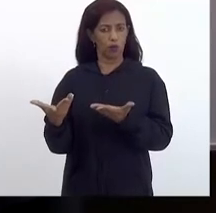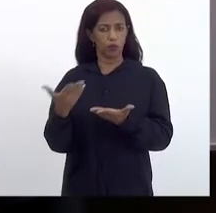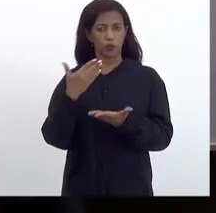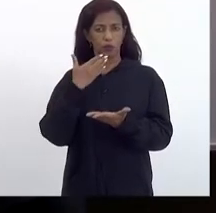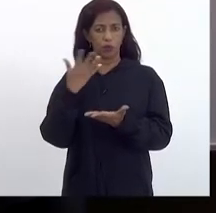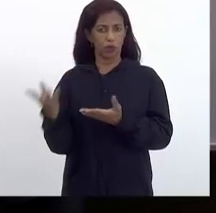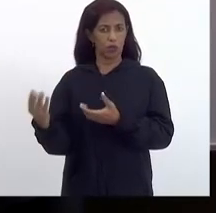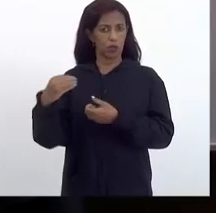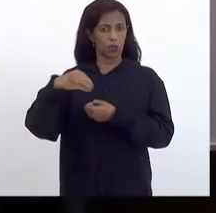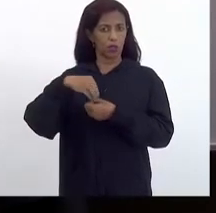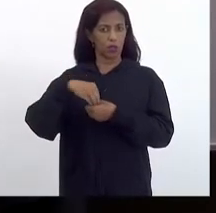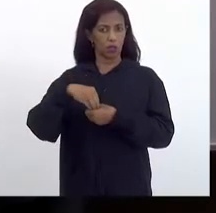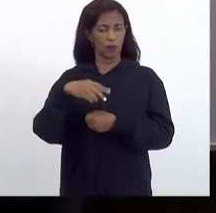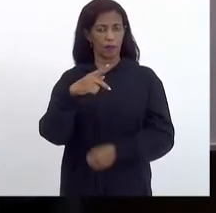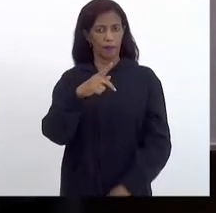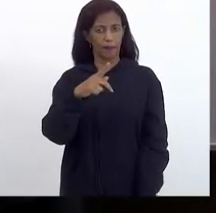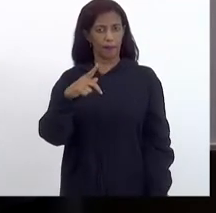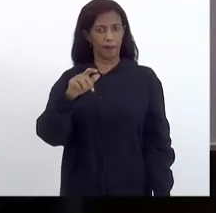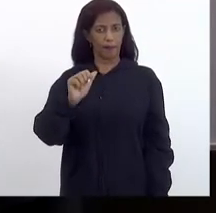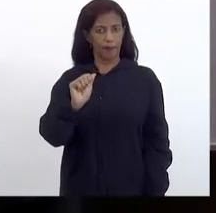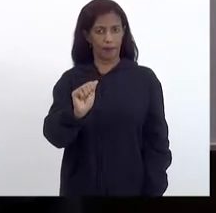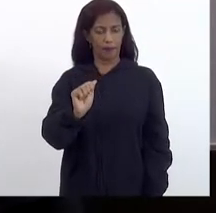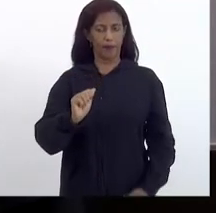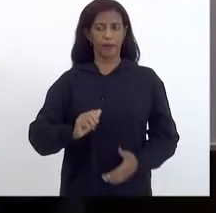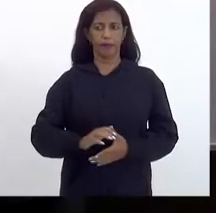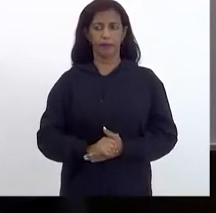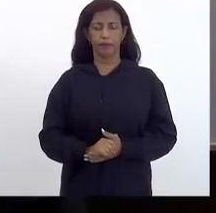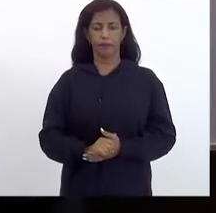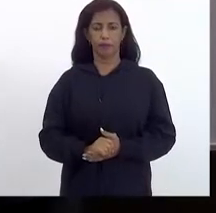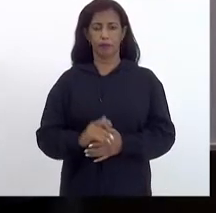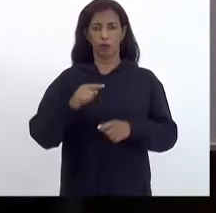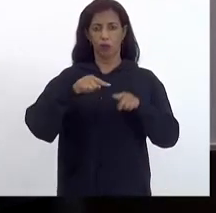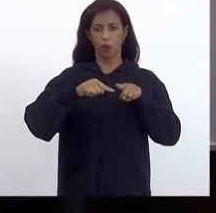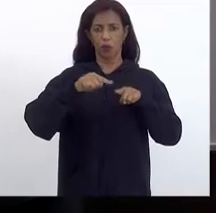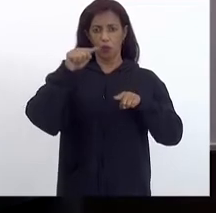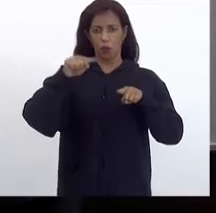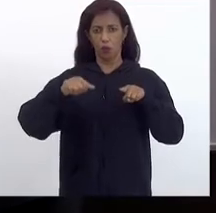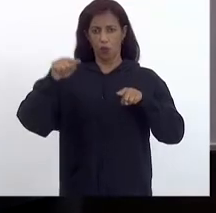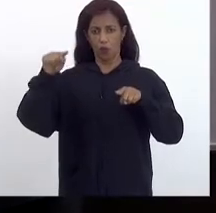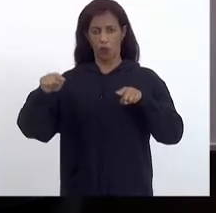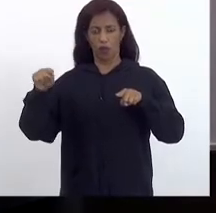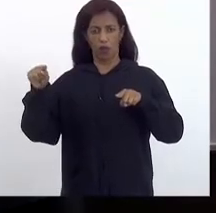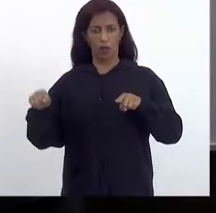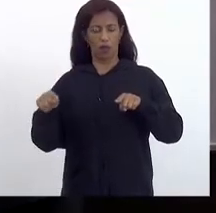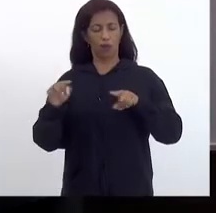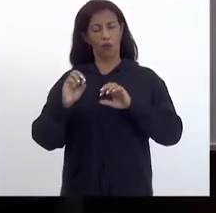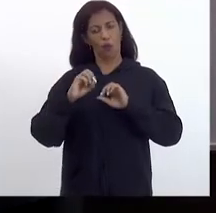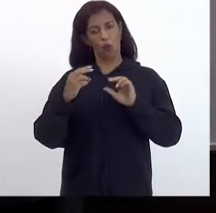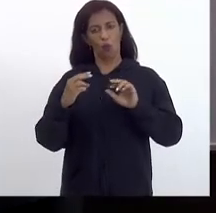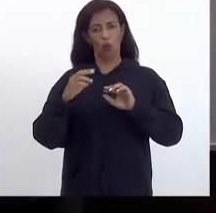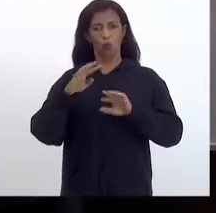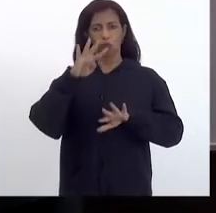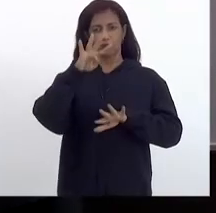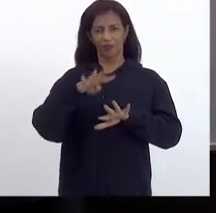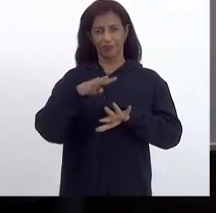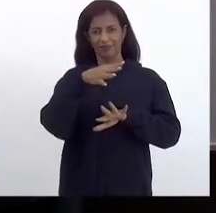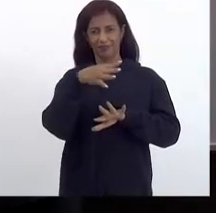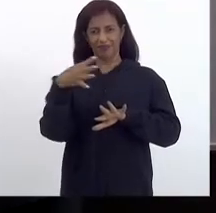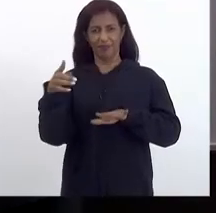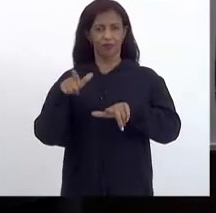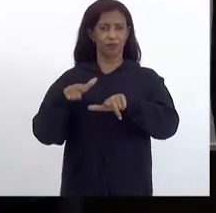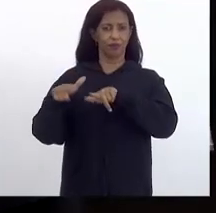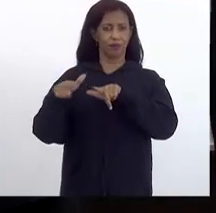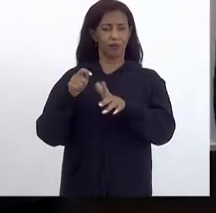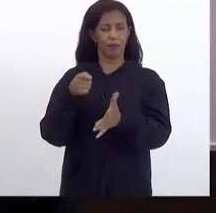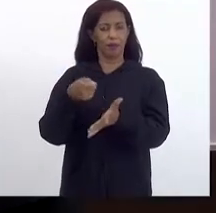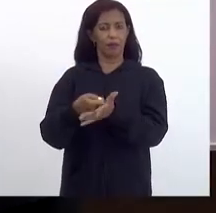incluir no PPA o gráfico, ou a tabela, como queira, do serviço de